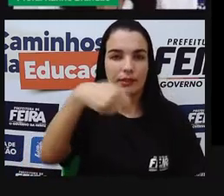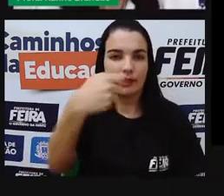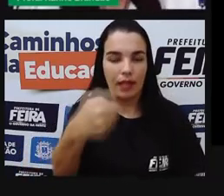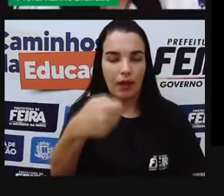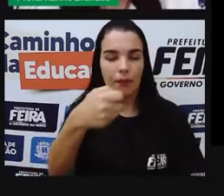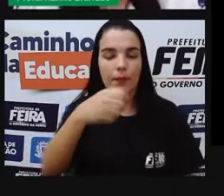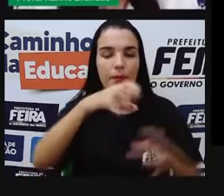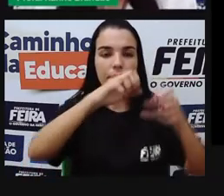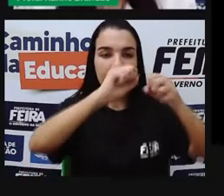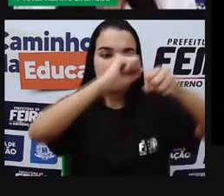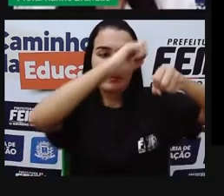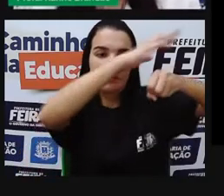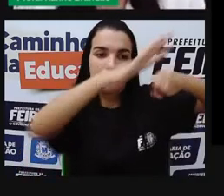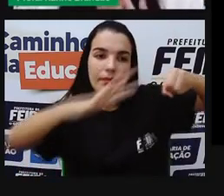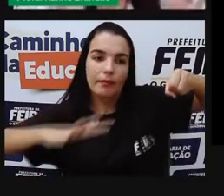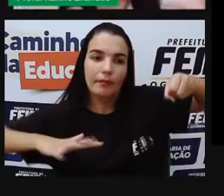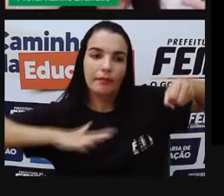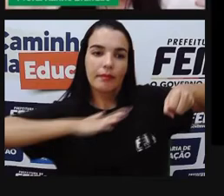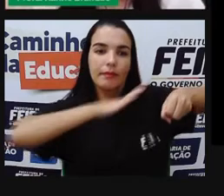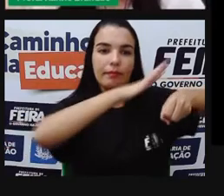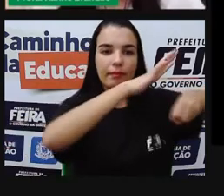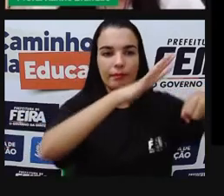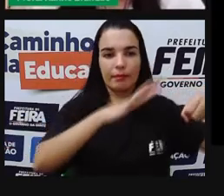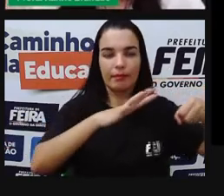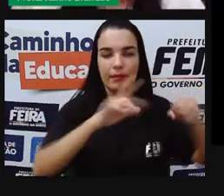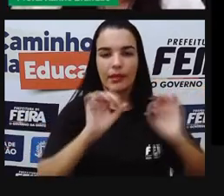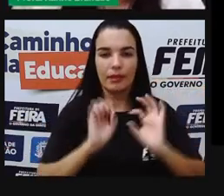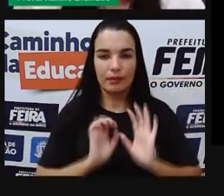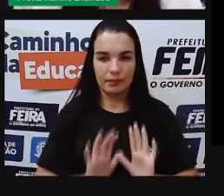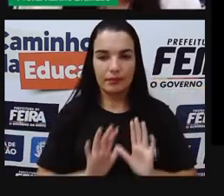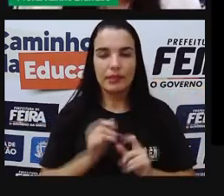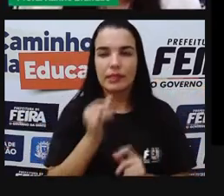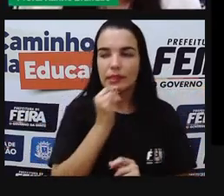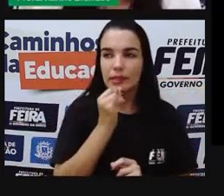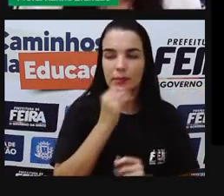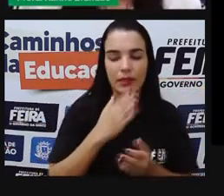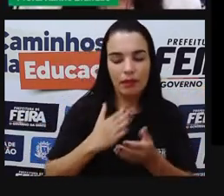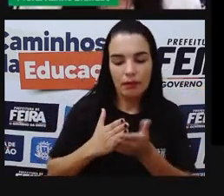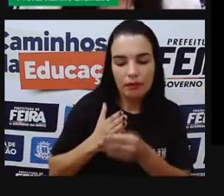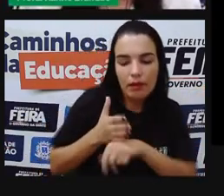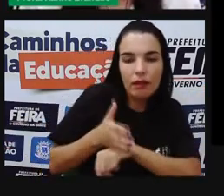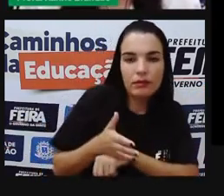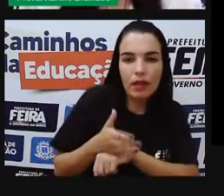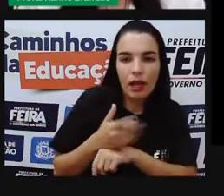da Terra, daqui de onde nós estamos, se a gente estiver num ambiente bem escuro, né?